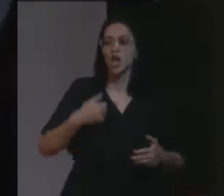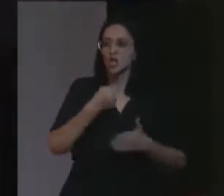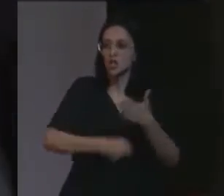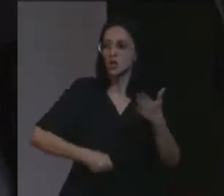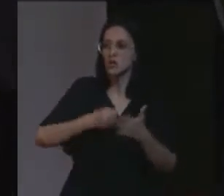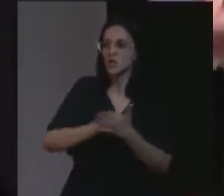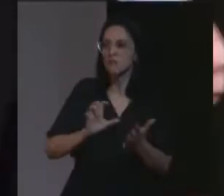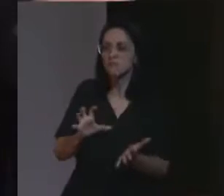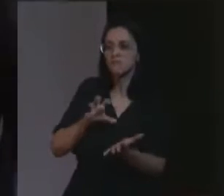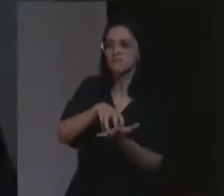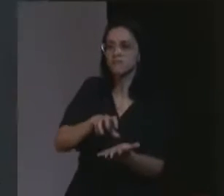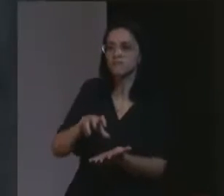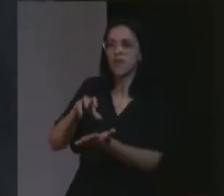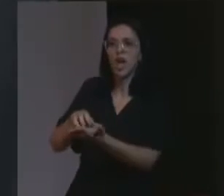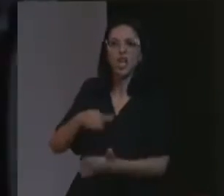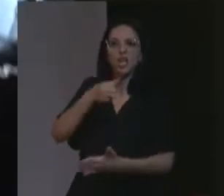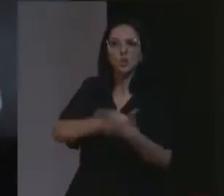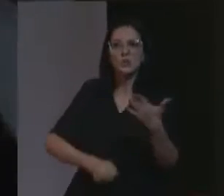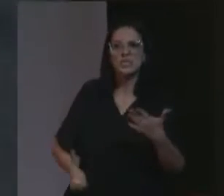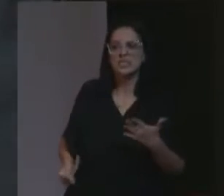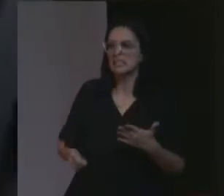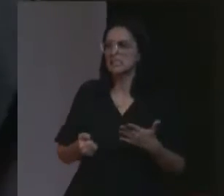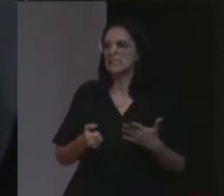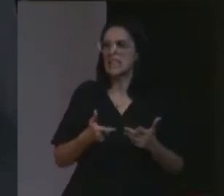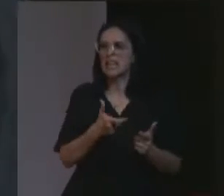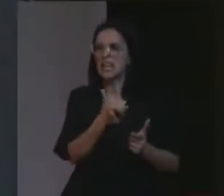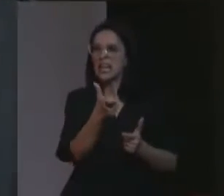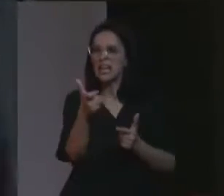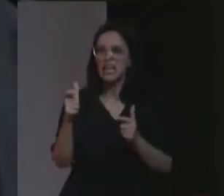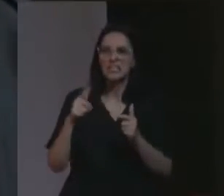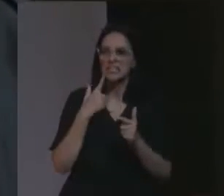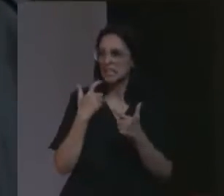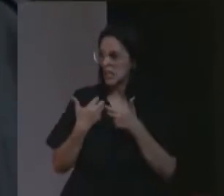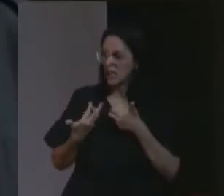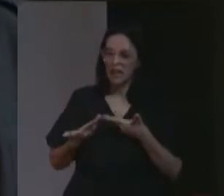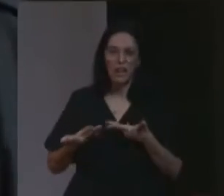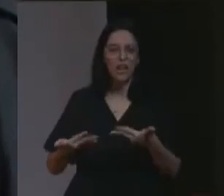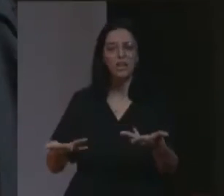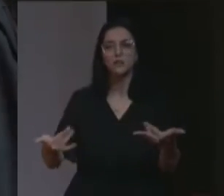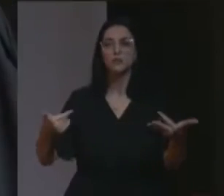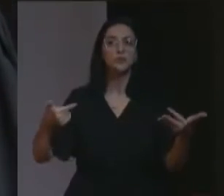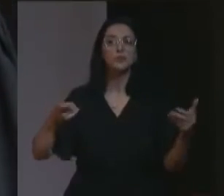a uma luta, sanguinária, a uma luta, sem,